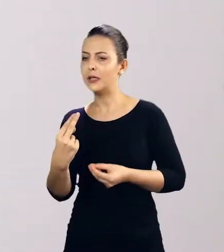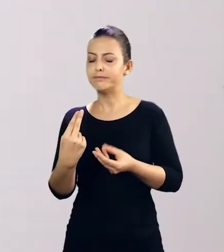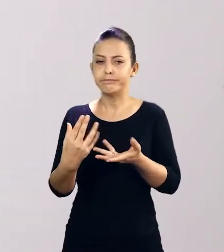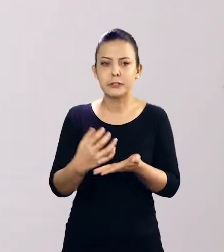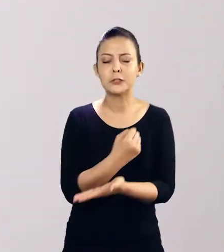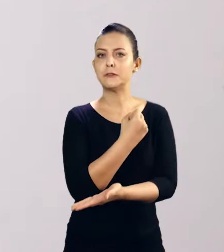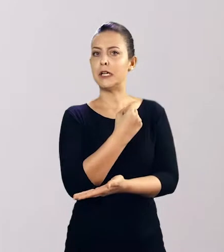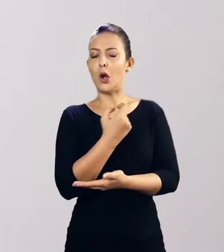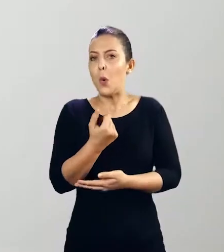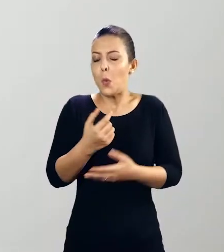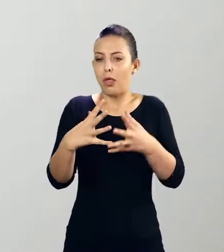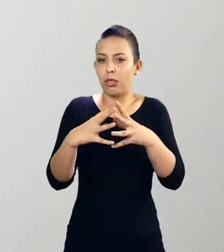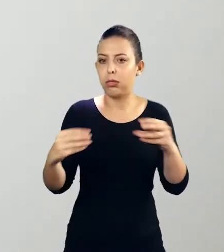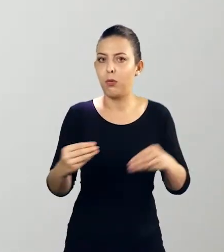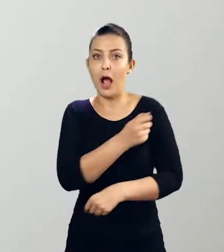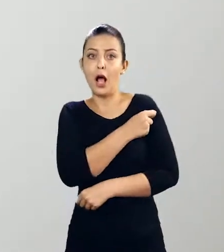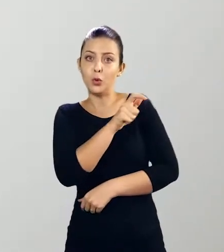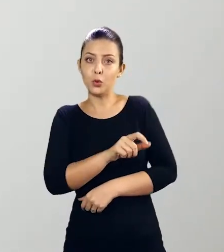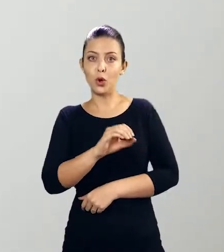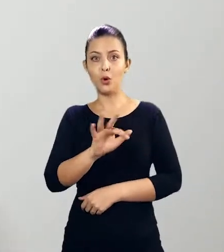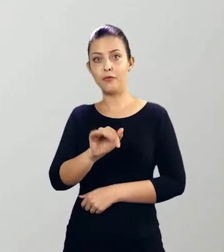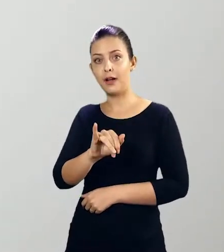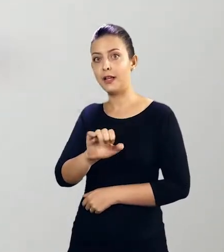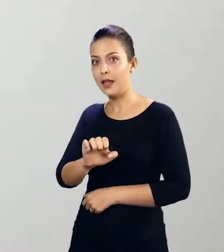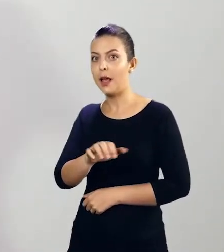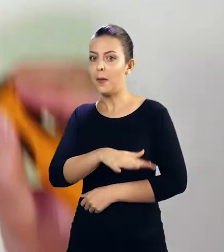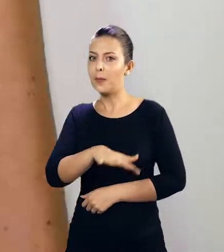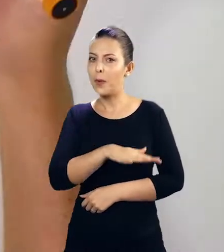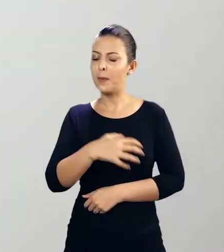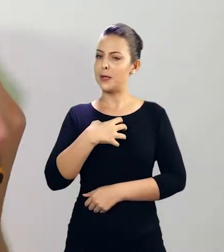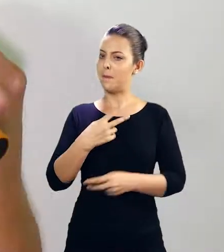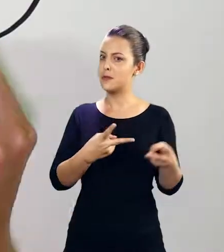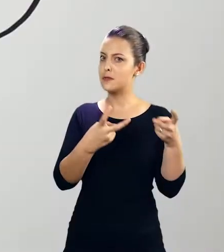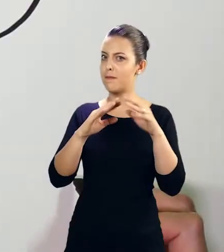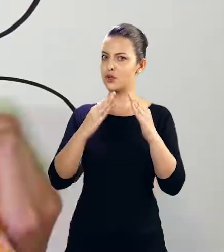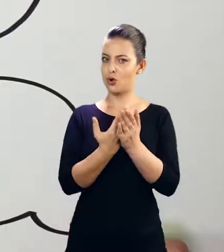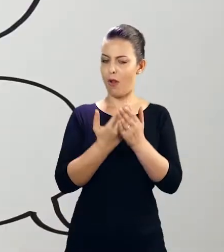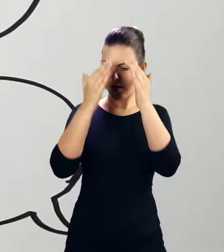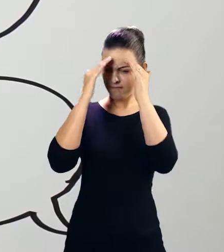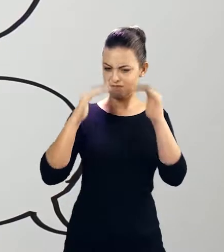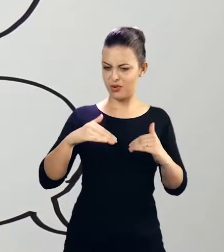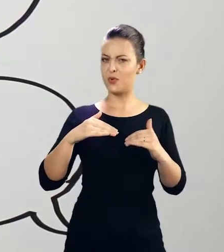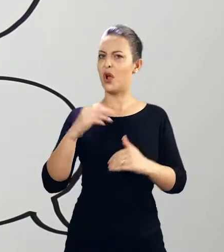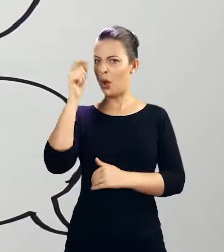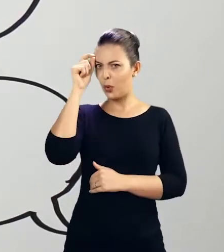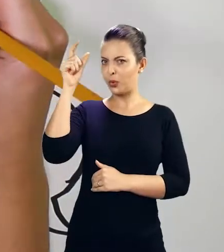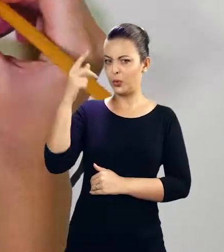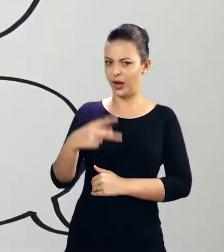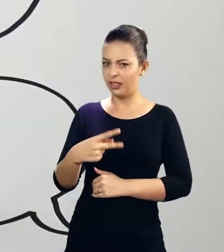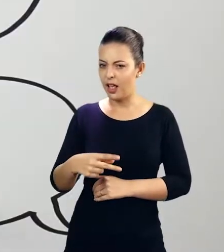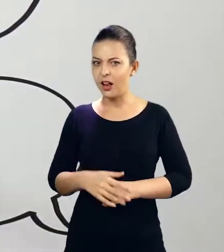a desaparecer? Alunos do povo indígena Ofayé sentem que os demais estudantes da escola não respeitam sua cultura.